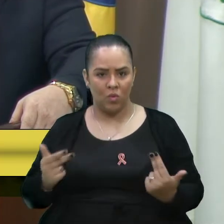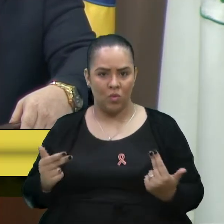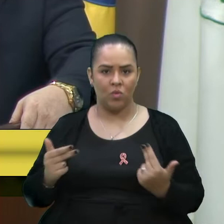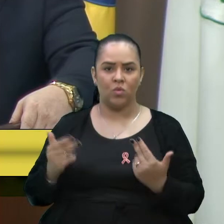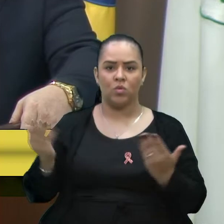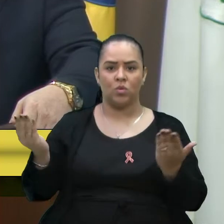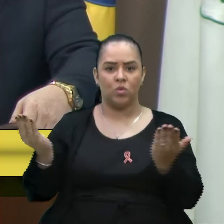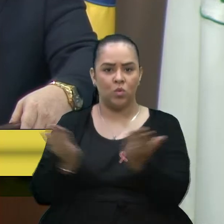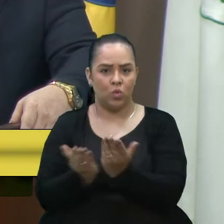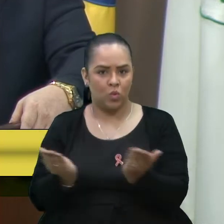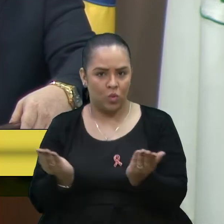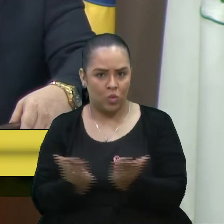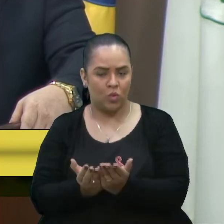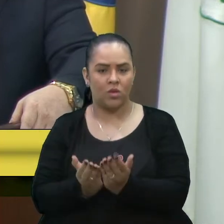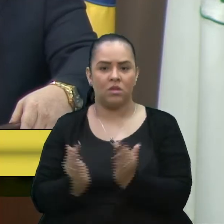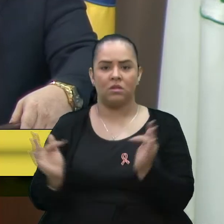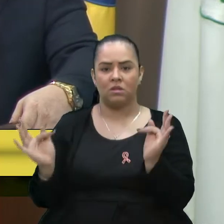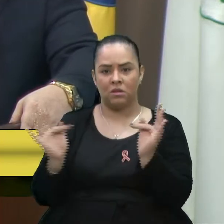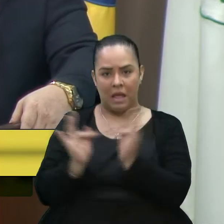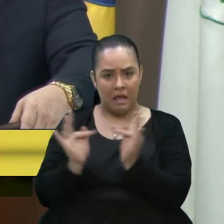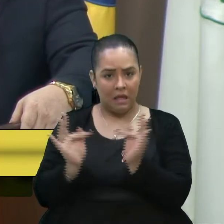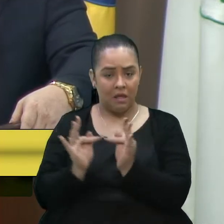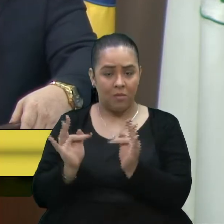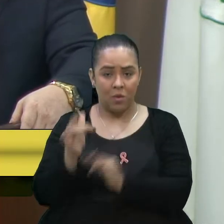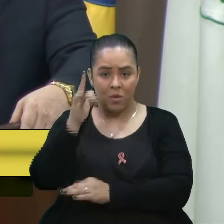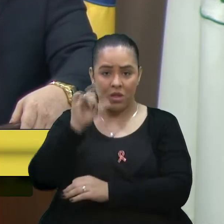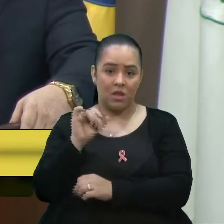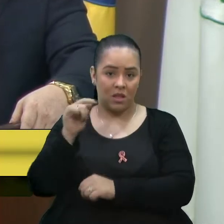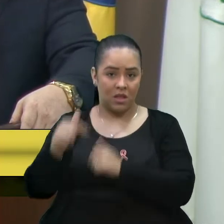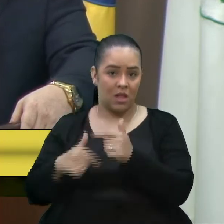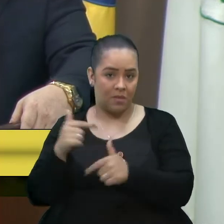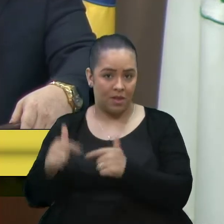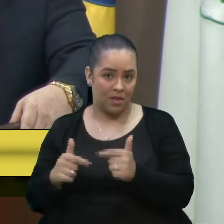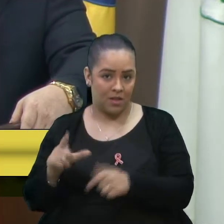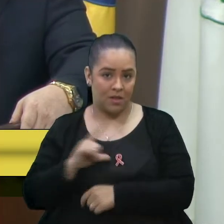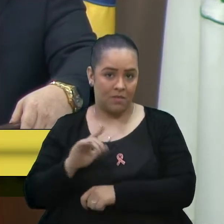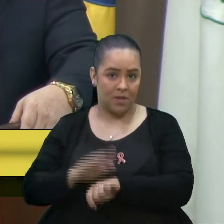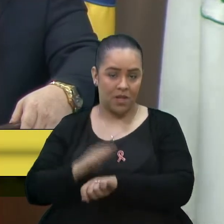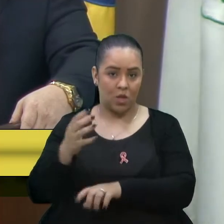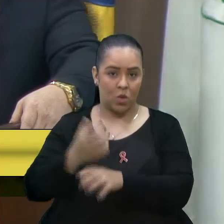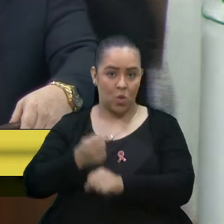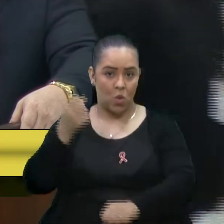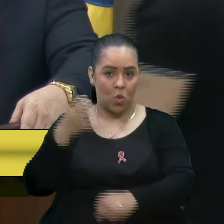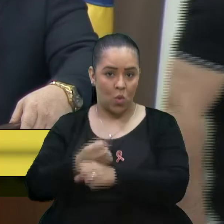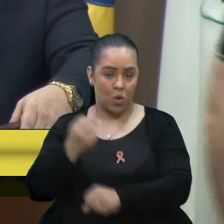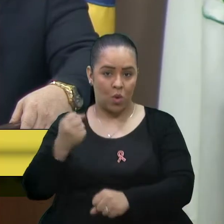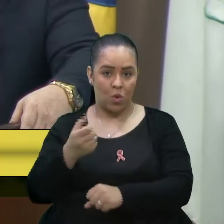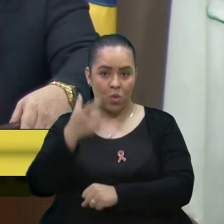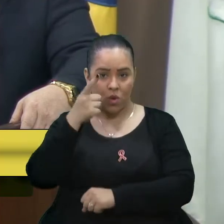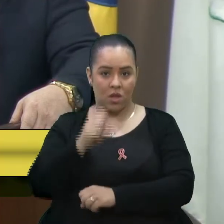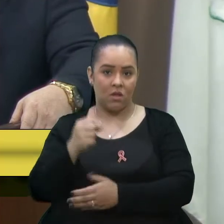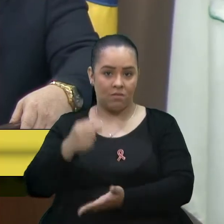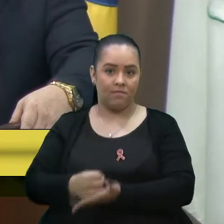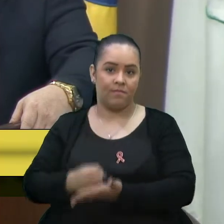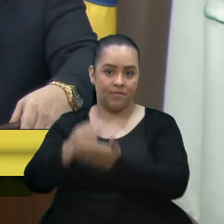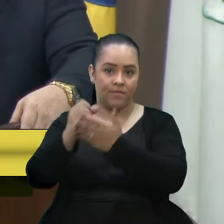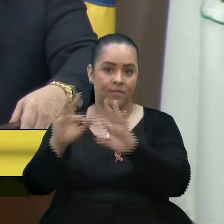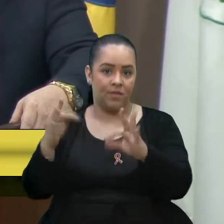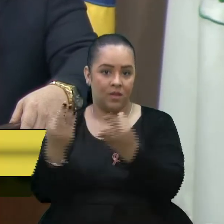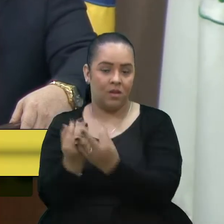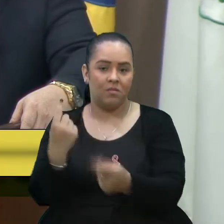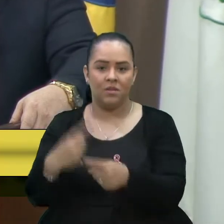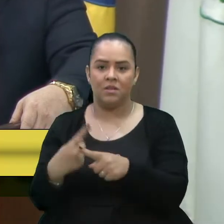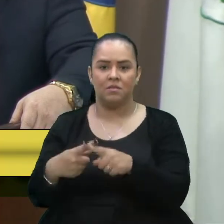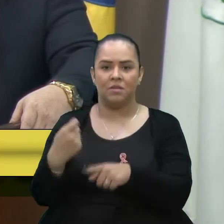estudo, da sua técnica, para poder trabalhar, gerar lucros e poder sustentar a sua família porque ela tem que ficar